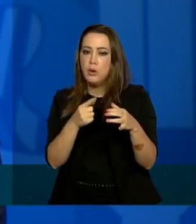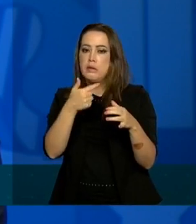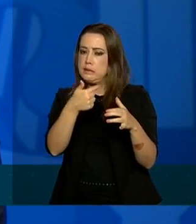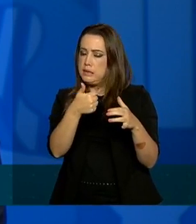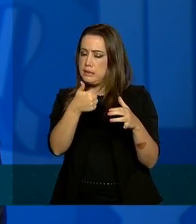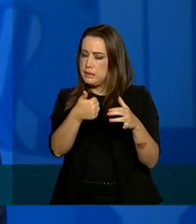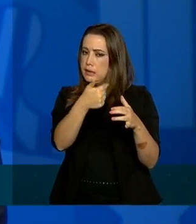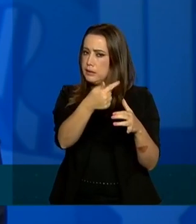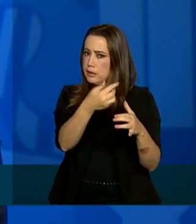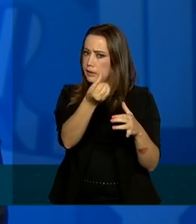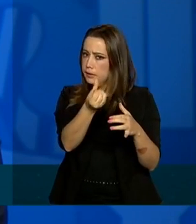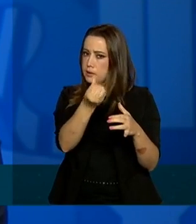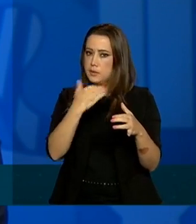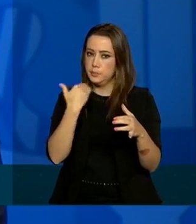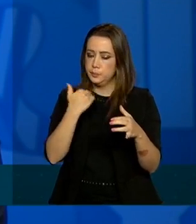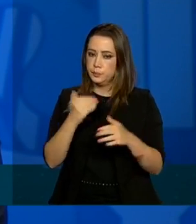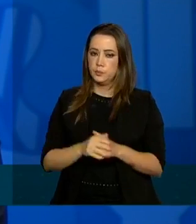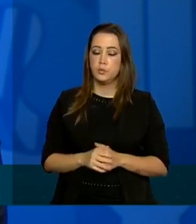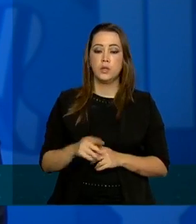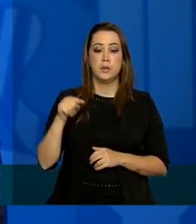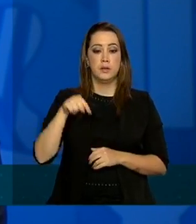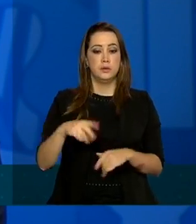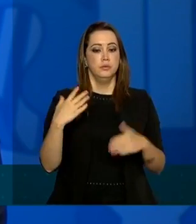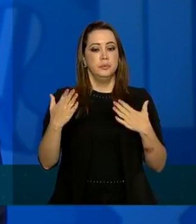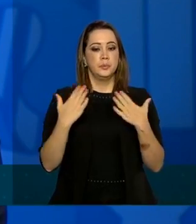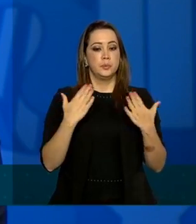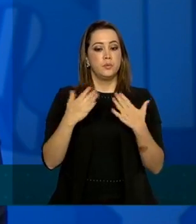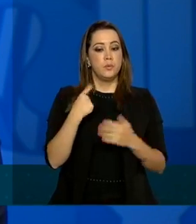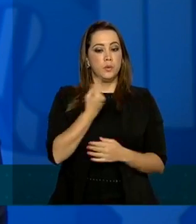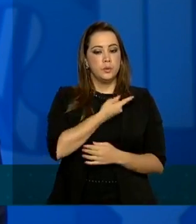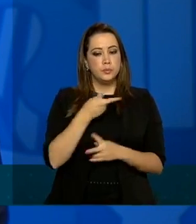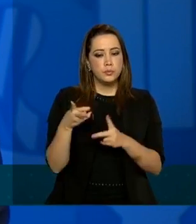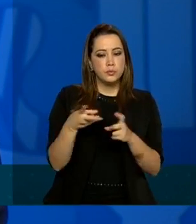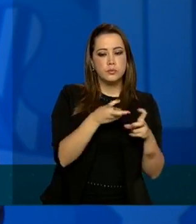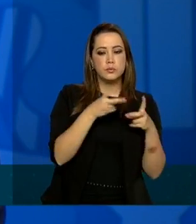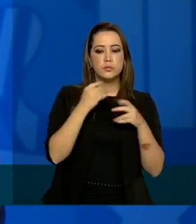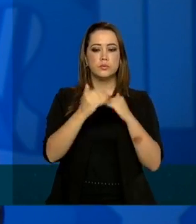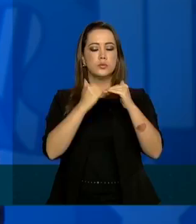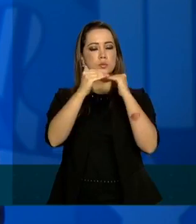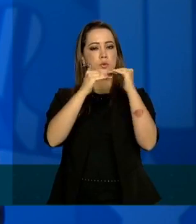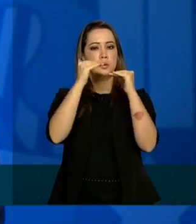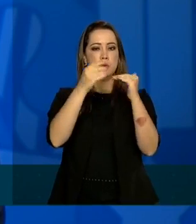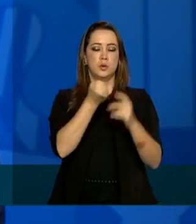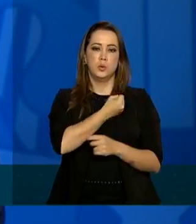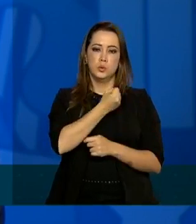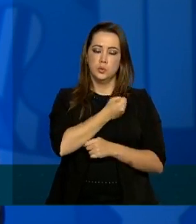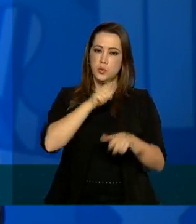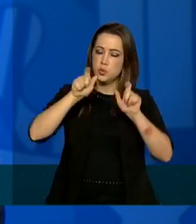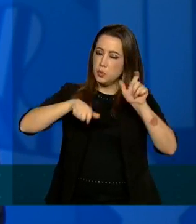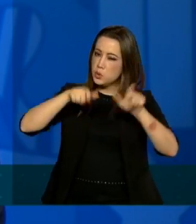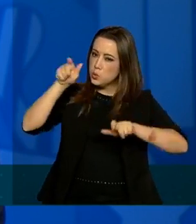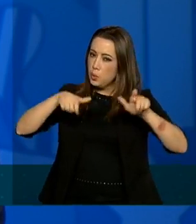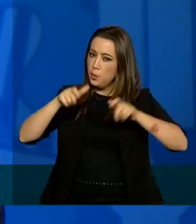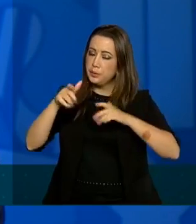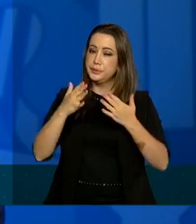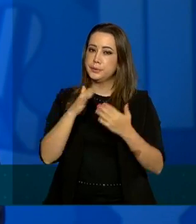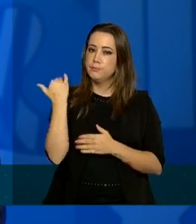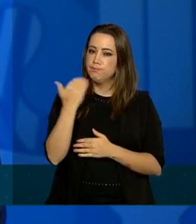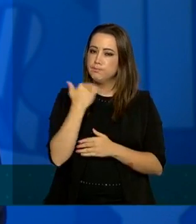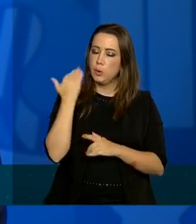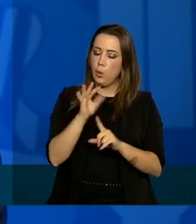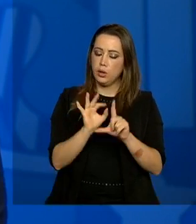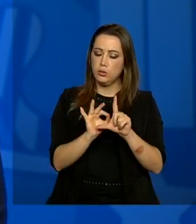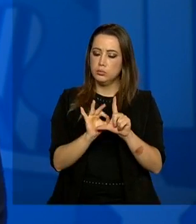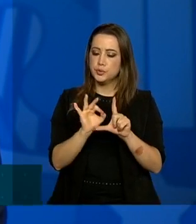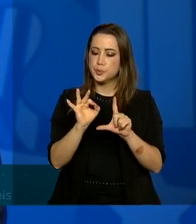23, que está em andamento, a gente percebe ainda um aumento no número de casos confirmados semana após semana